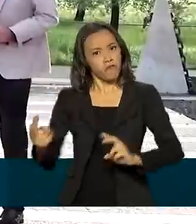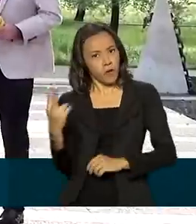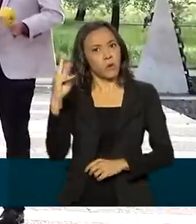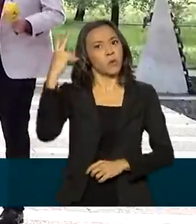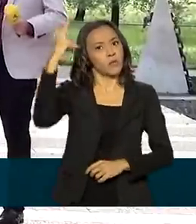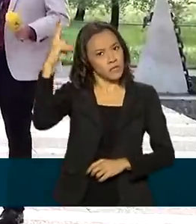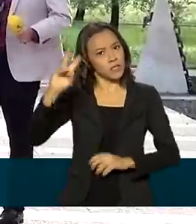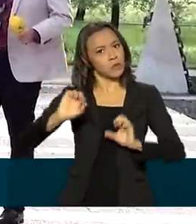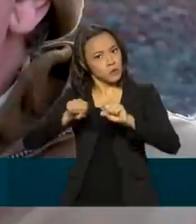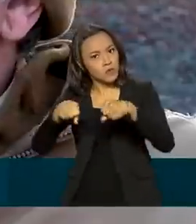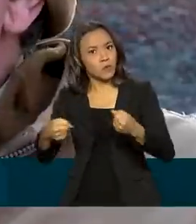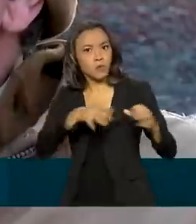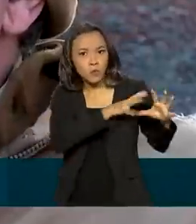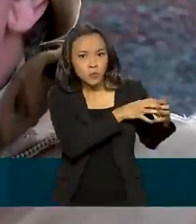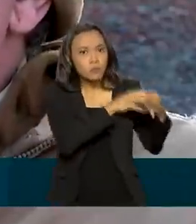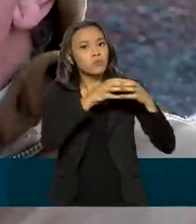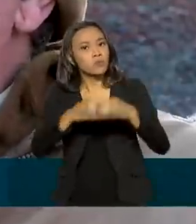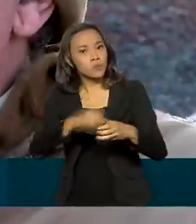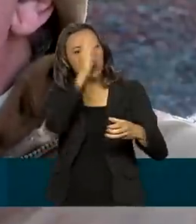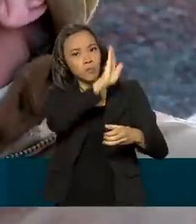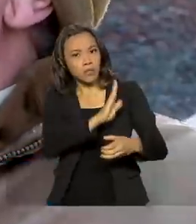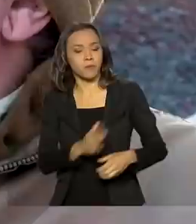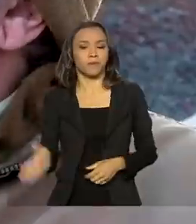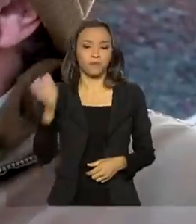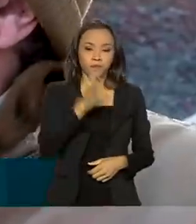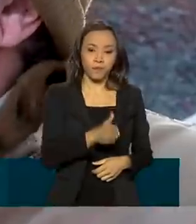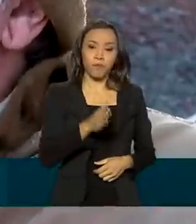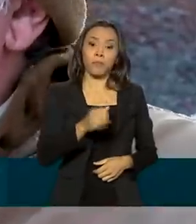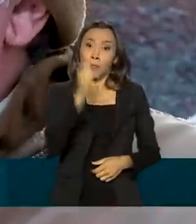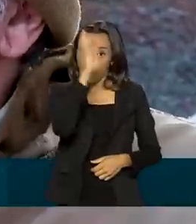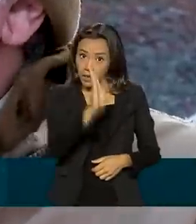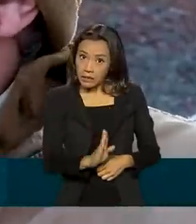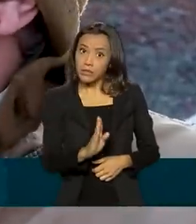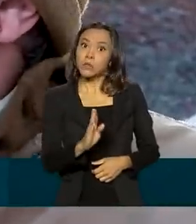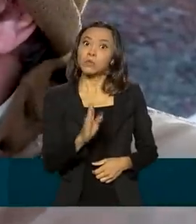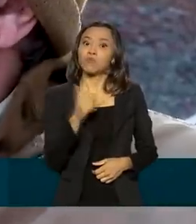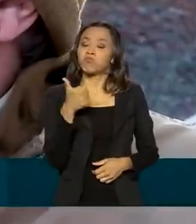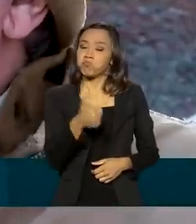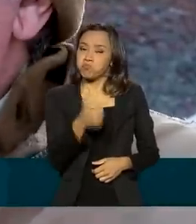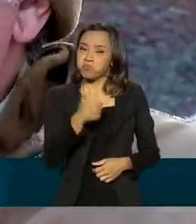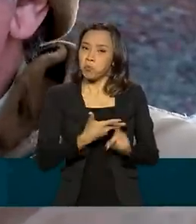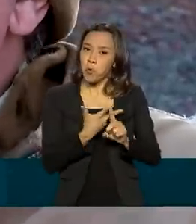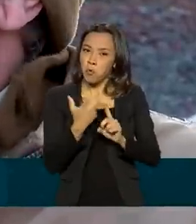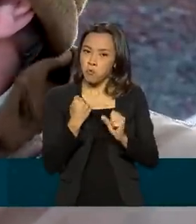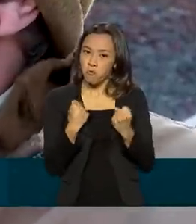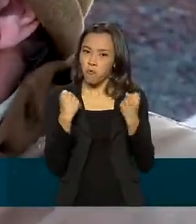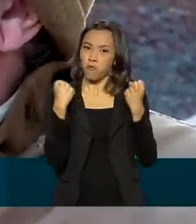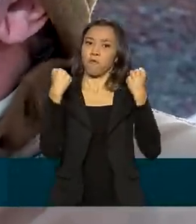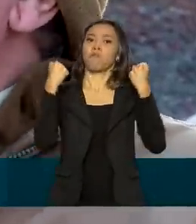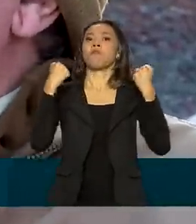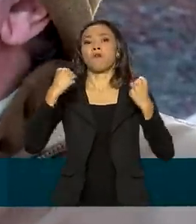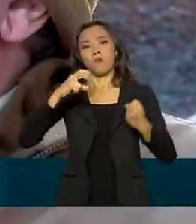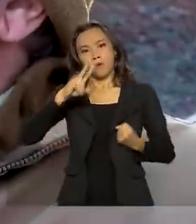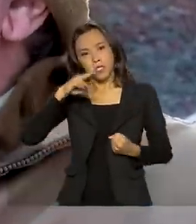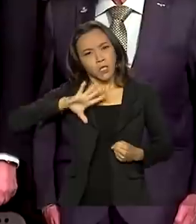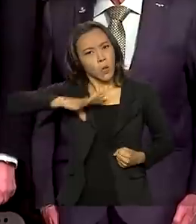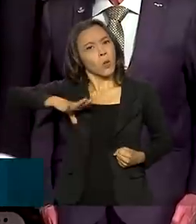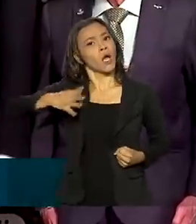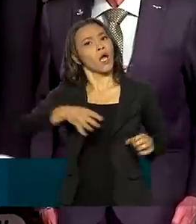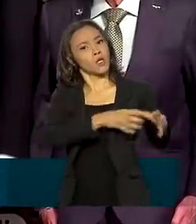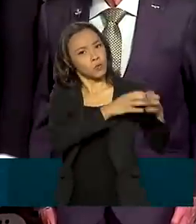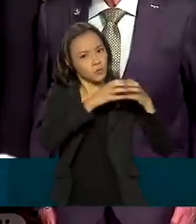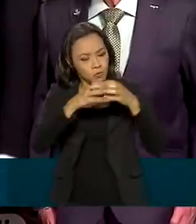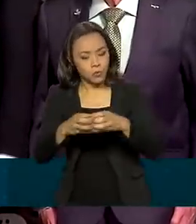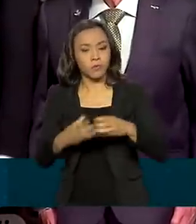esforços dos pracinhas. O brasileiro superou tudo isso com muita vigor, com muita força, com muita coragem.